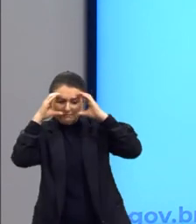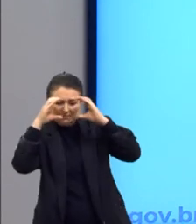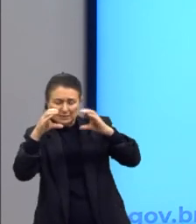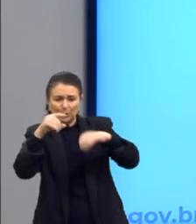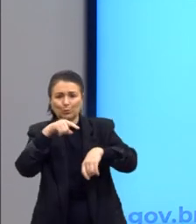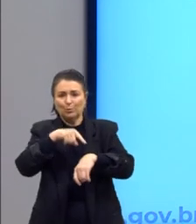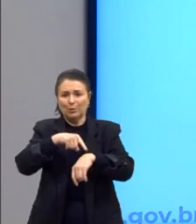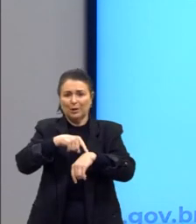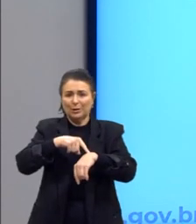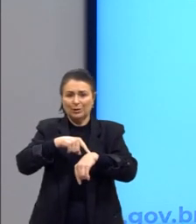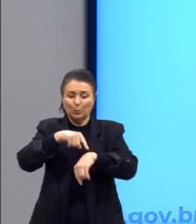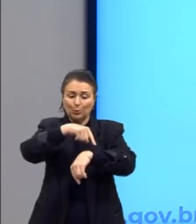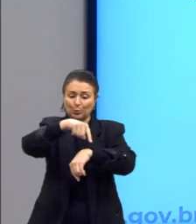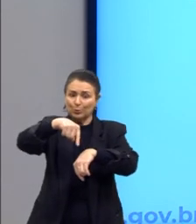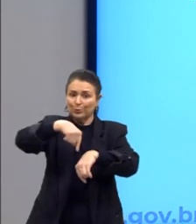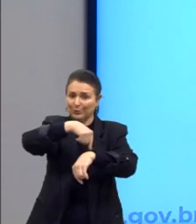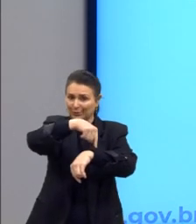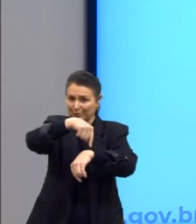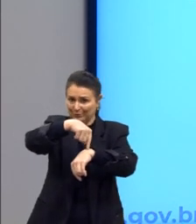Seguindo,